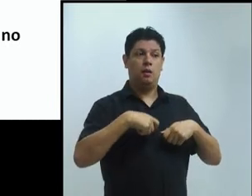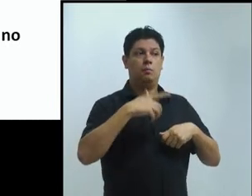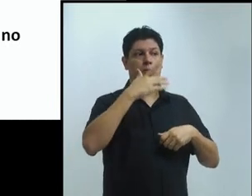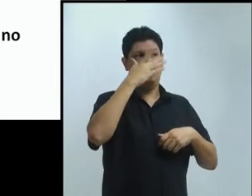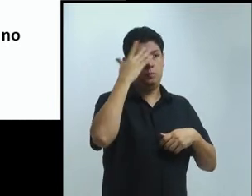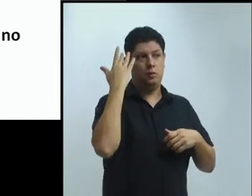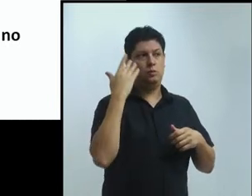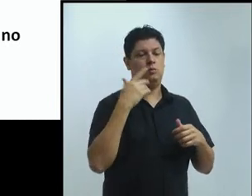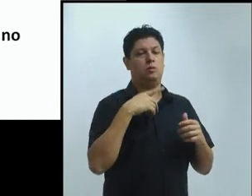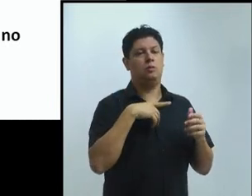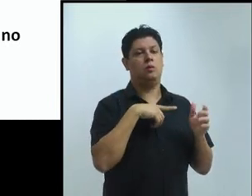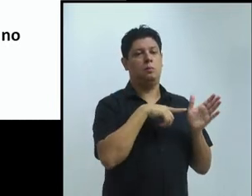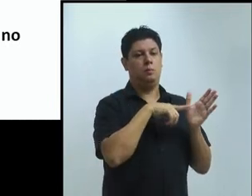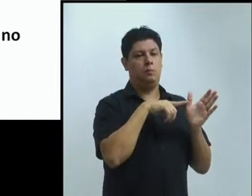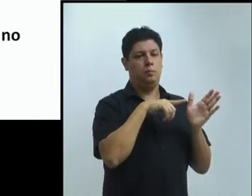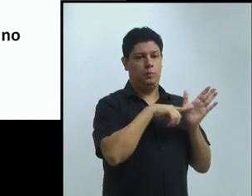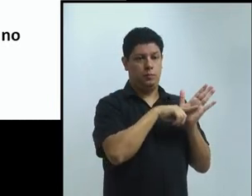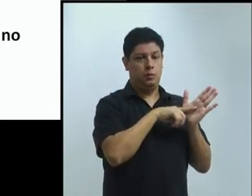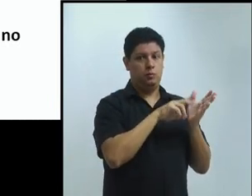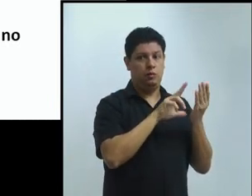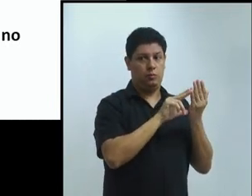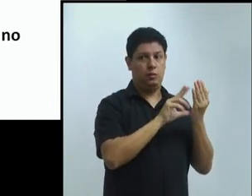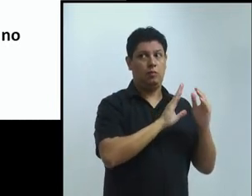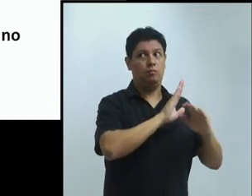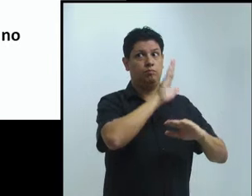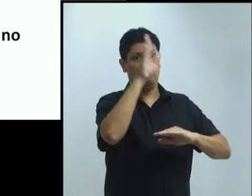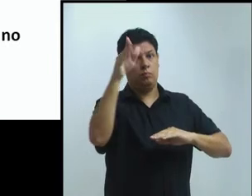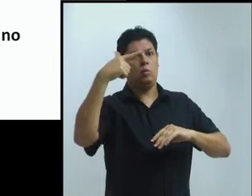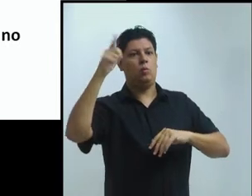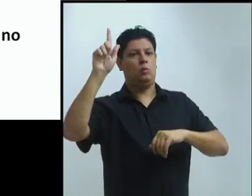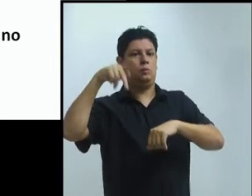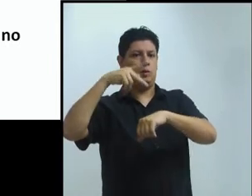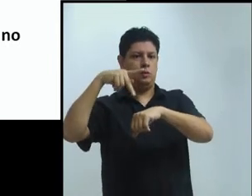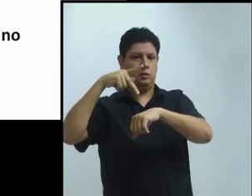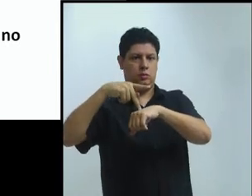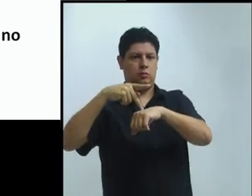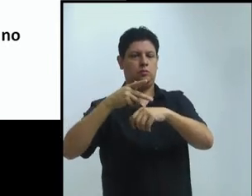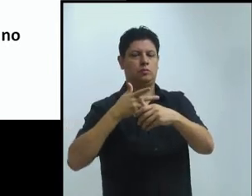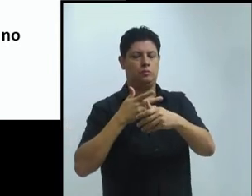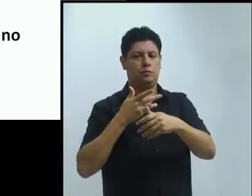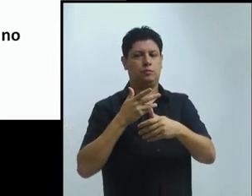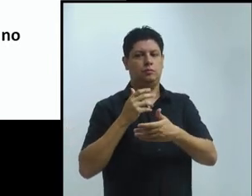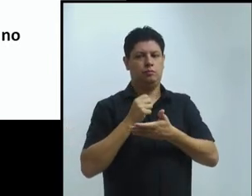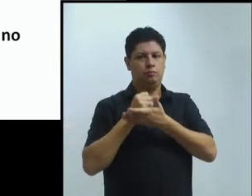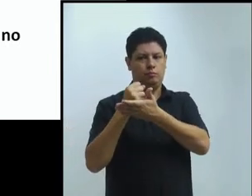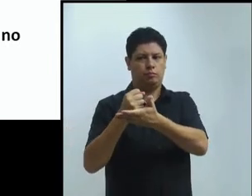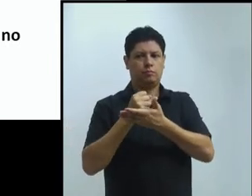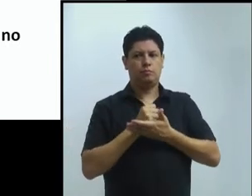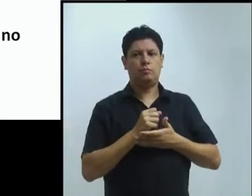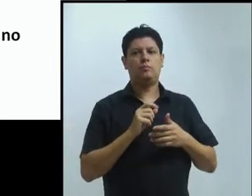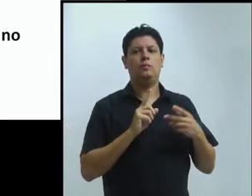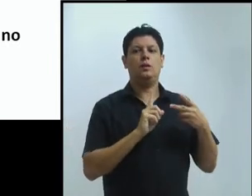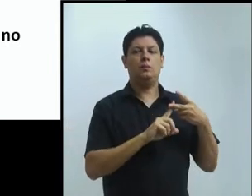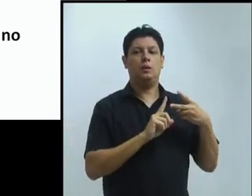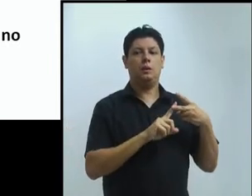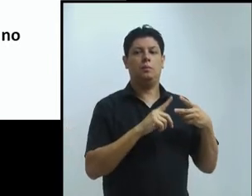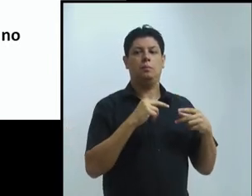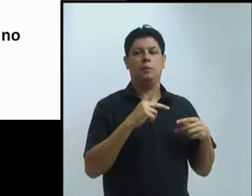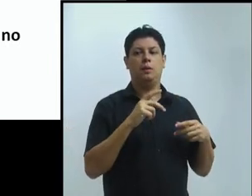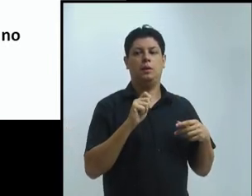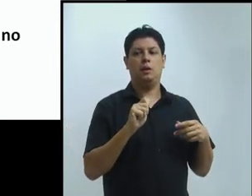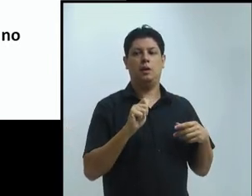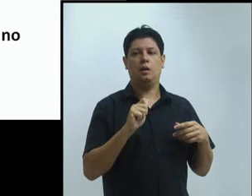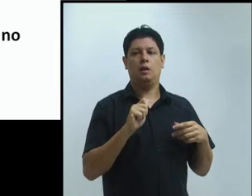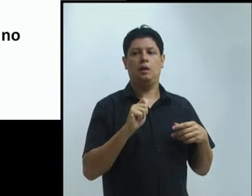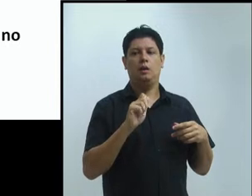Qualificada, que é o PAPQ, e que esse também é dirigido a discentes. Se vocês